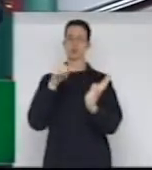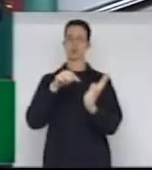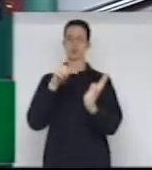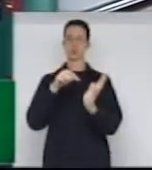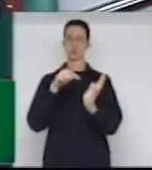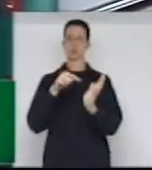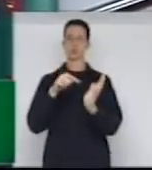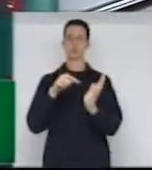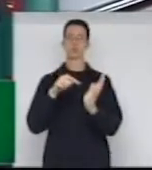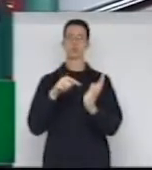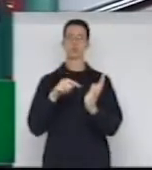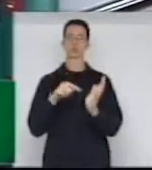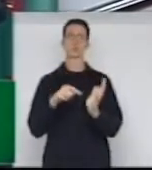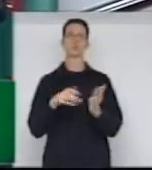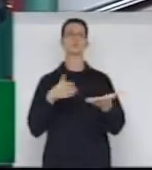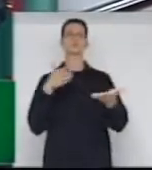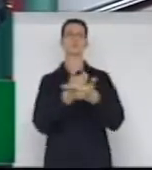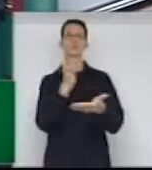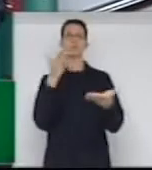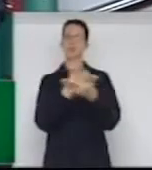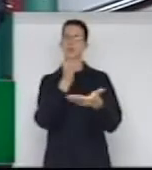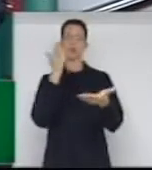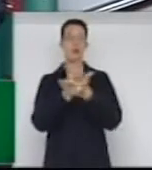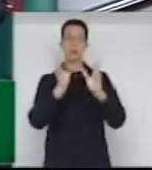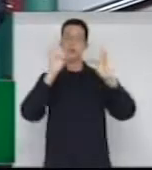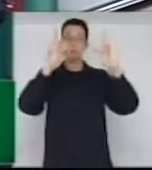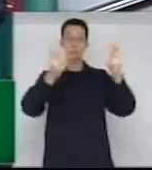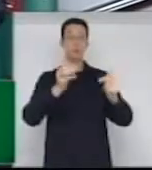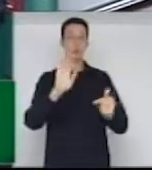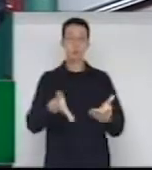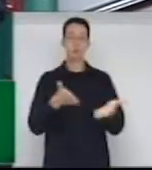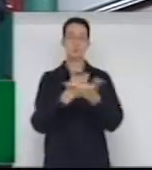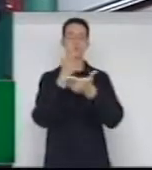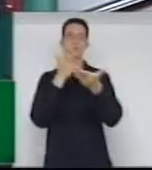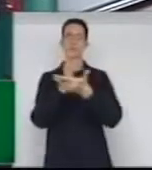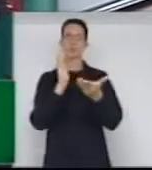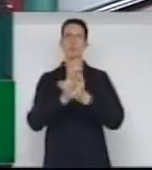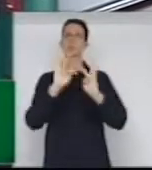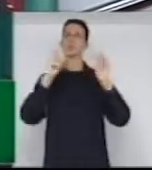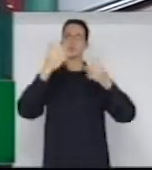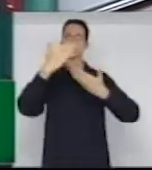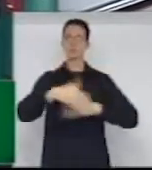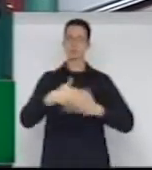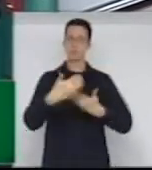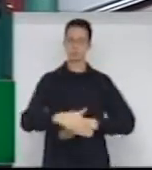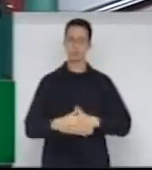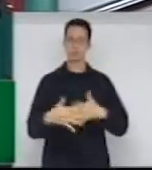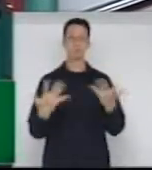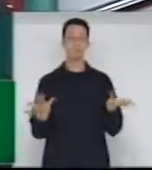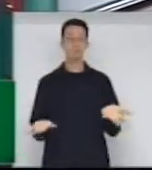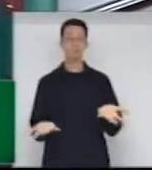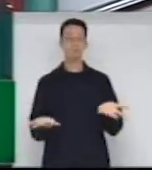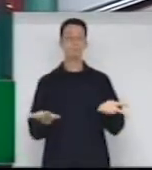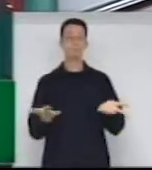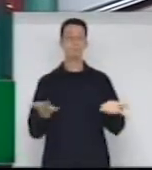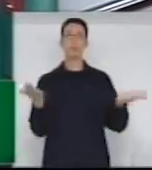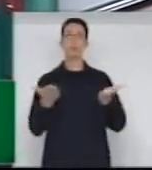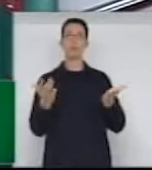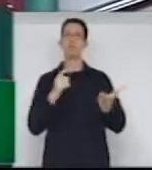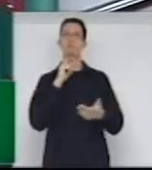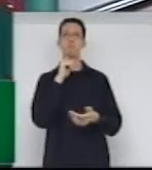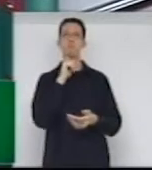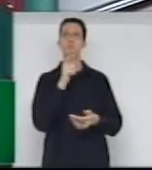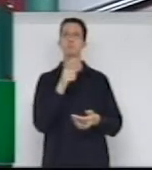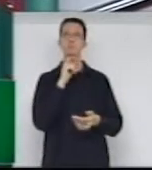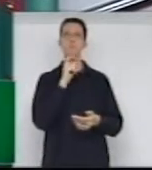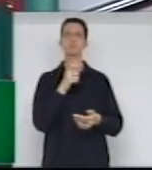todas as provas do concurso da polícia militar e não estão conseguindo